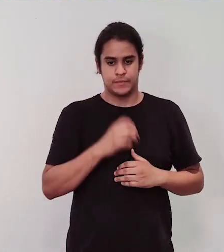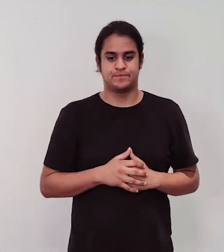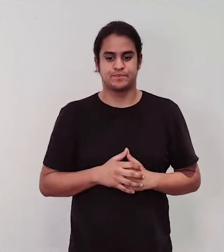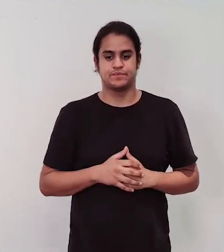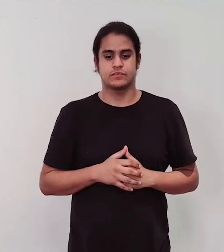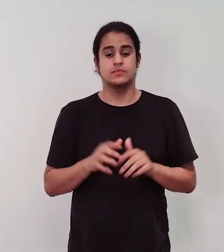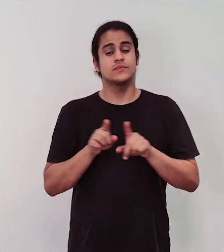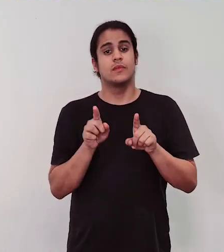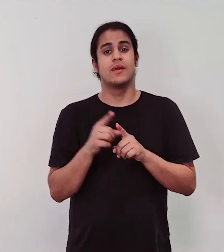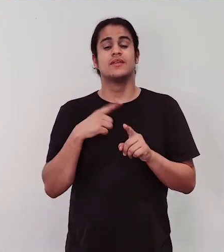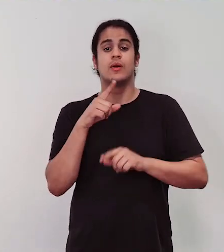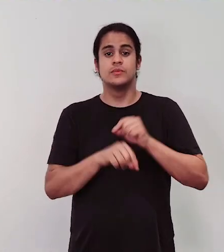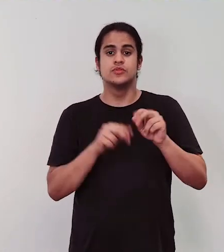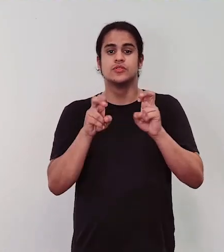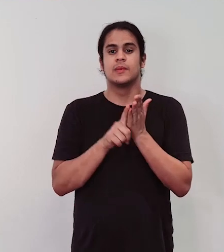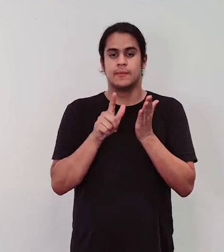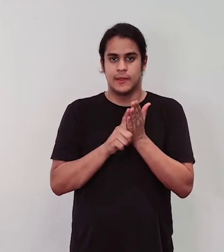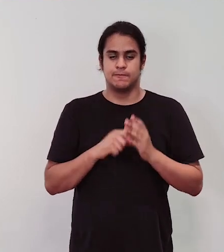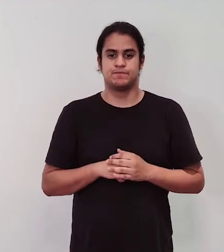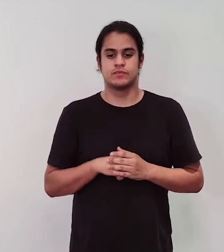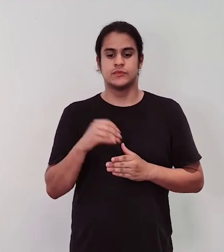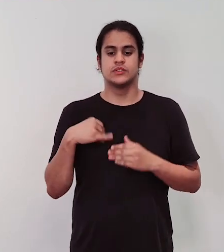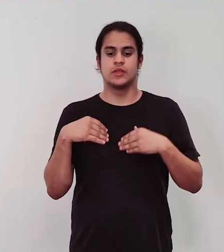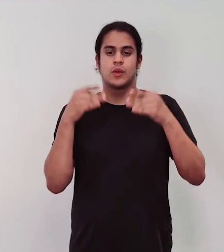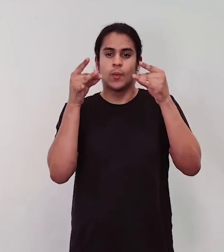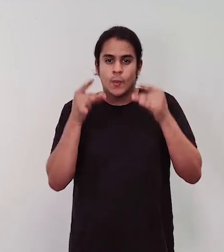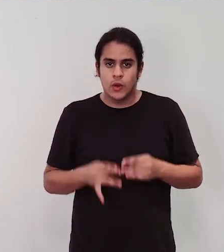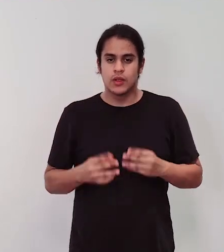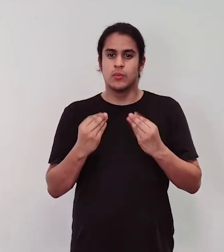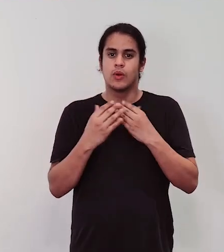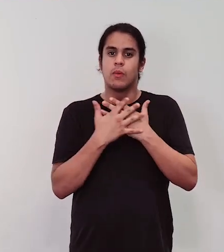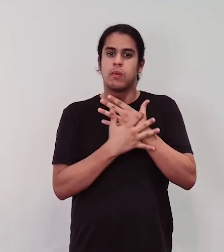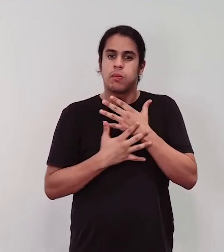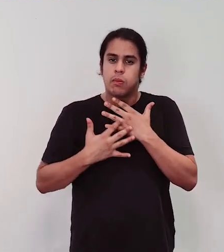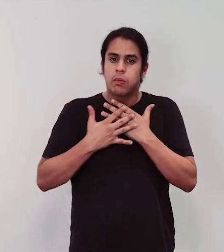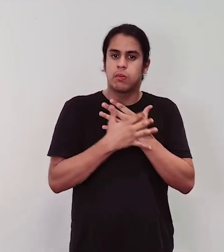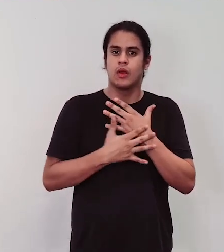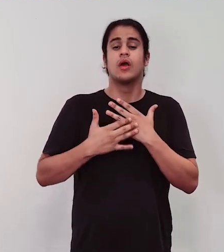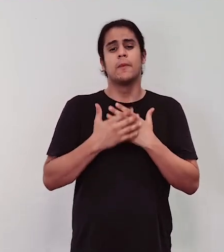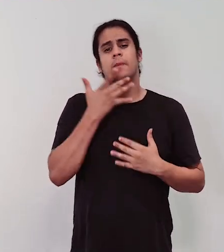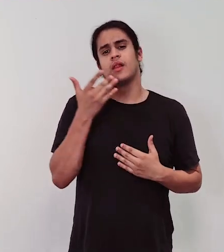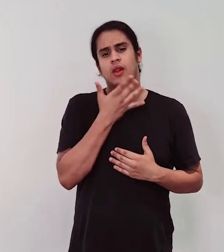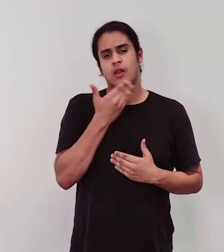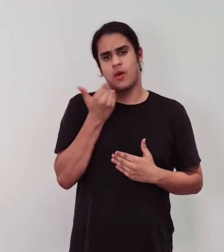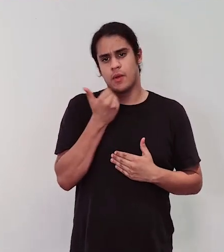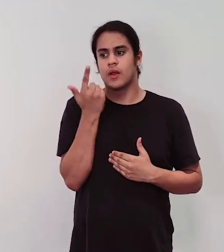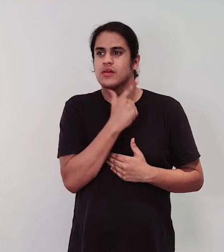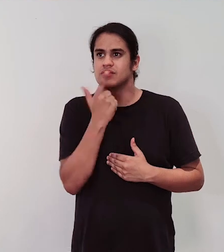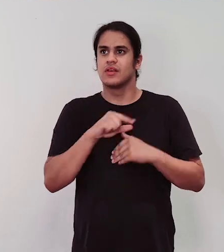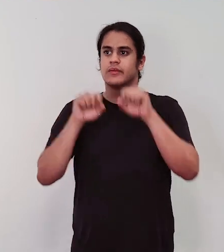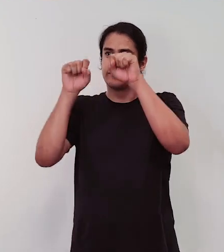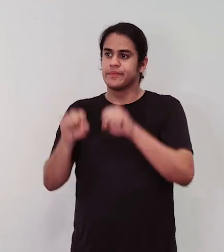você pode usar quanto mais fino e mais poroso o papel é melhor para a cola aderir na parede ou na